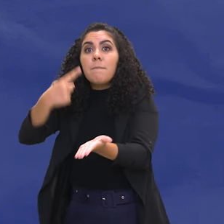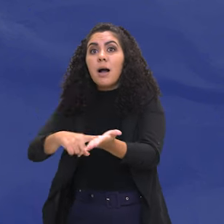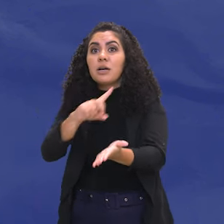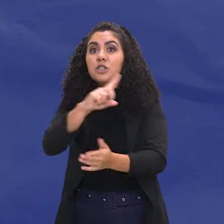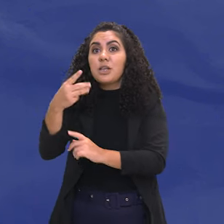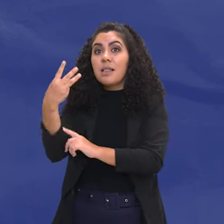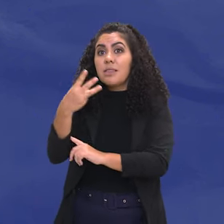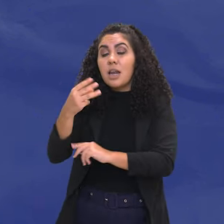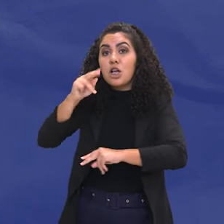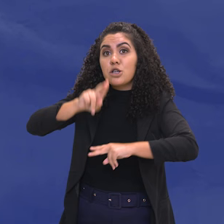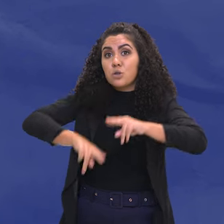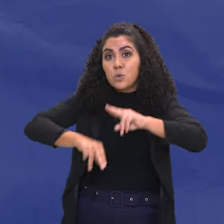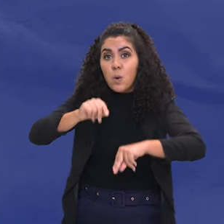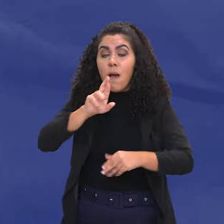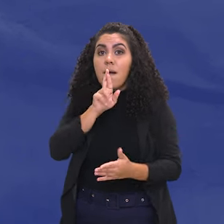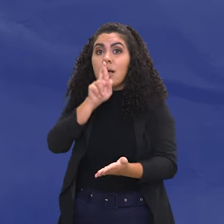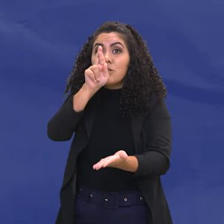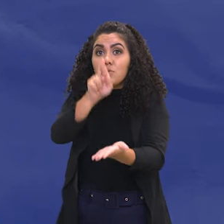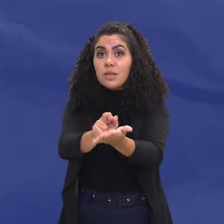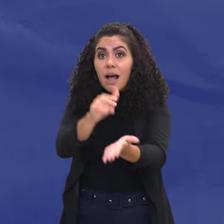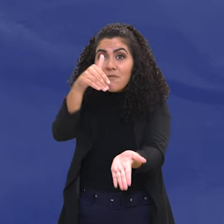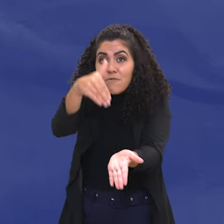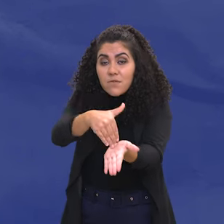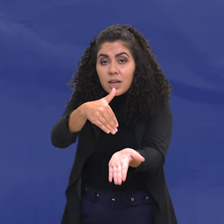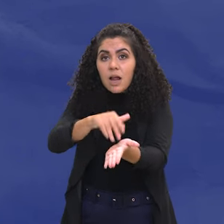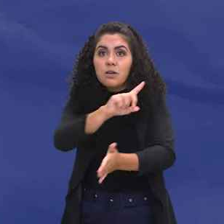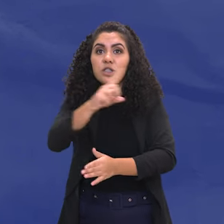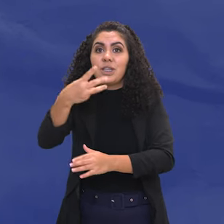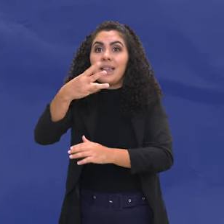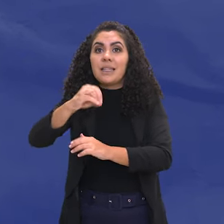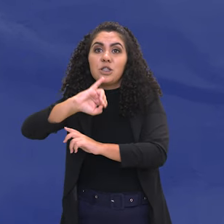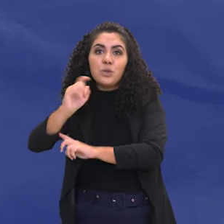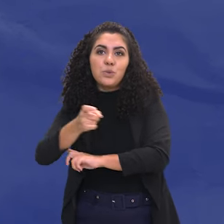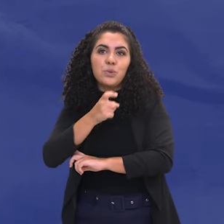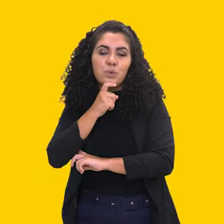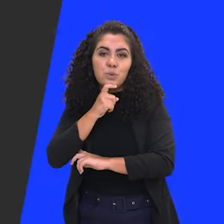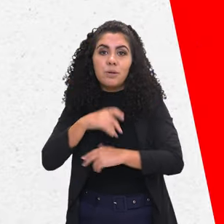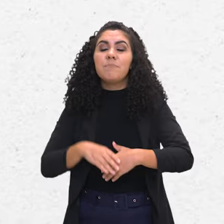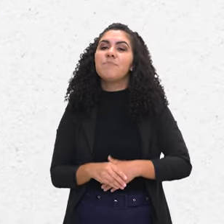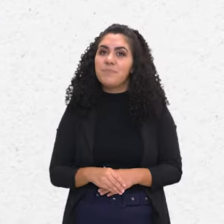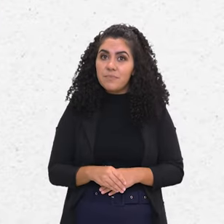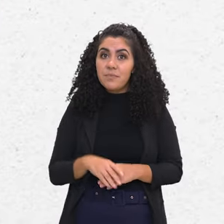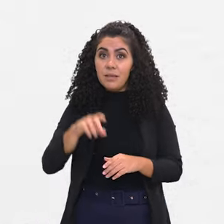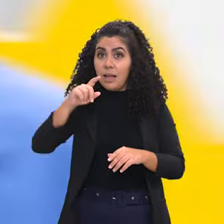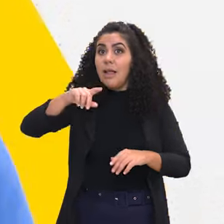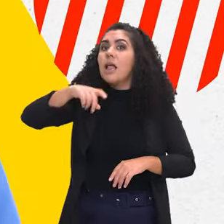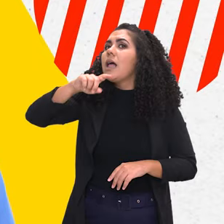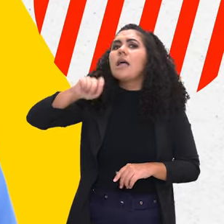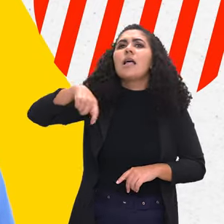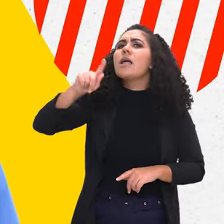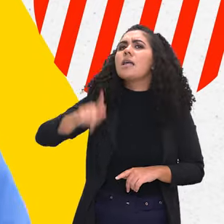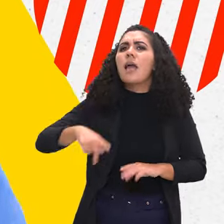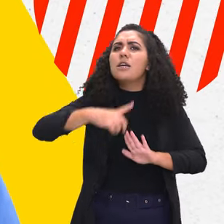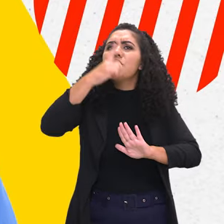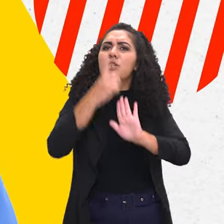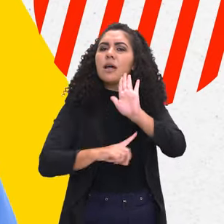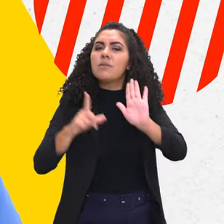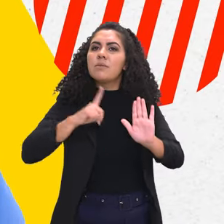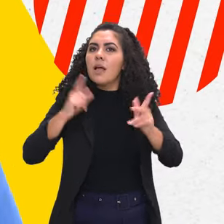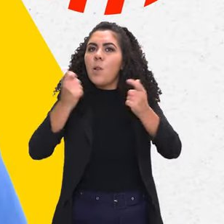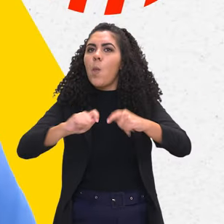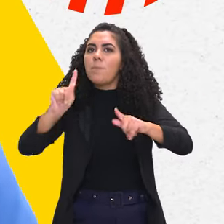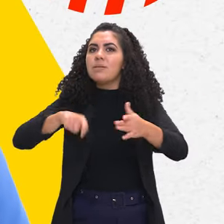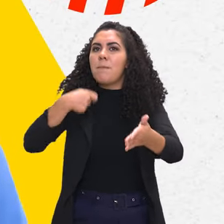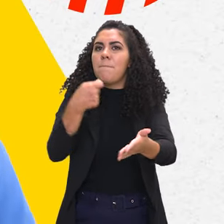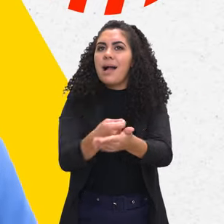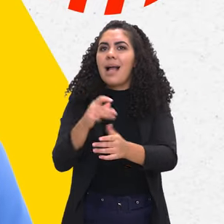marcada para 3 de junho. O resultado final sai dia 30 de julho. E veja quem tem direito à isenção da taxa